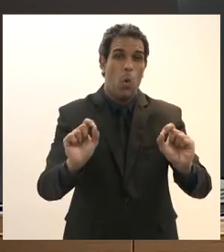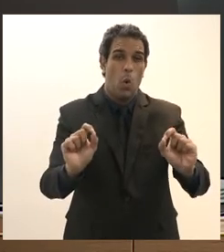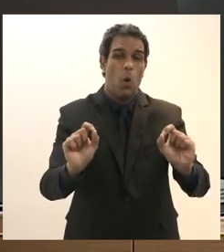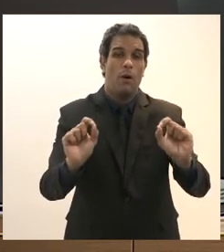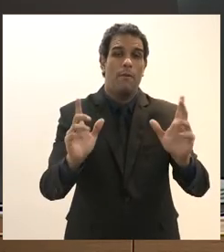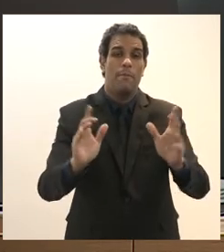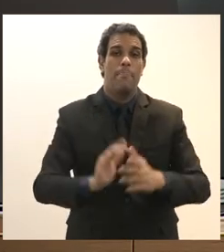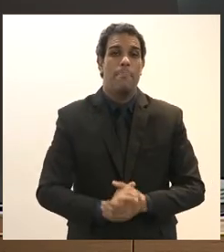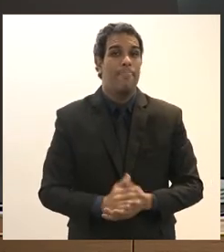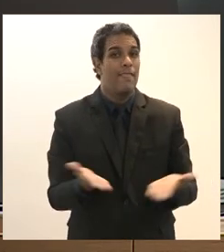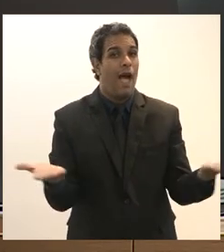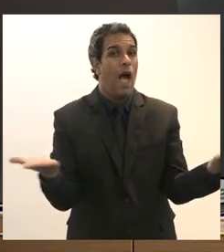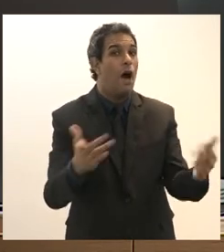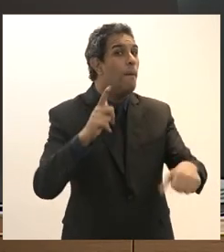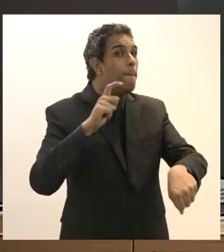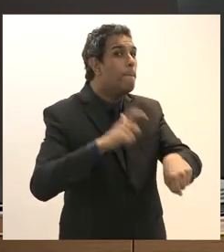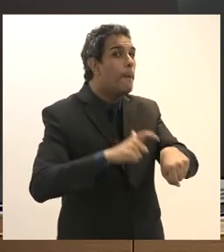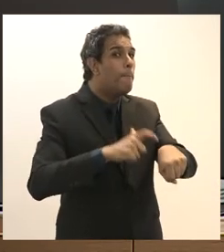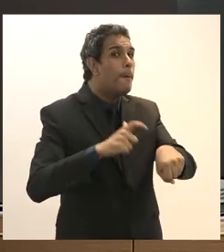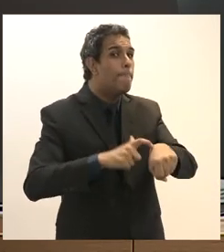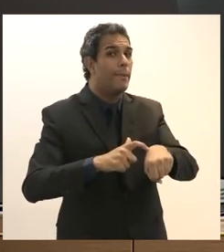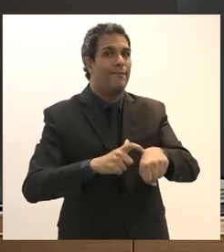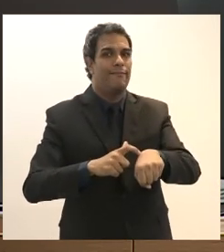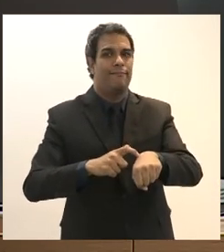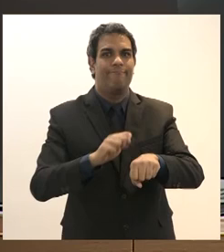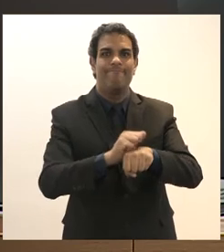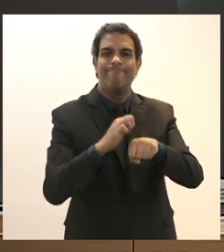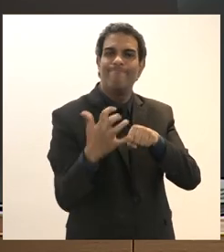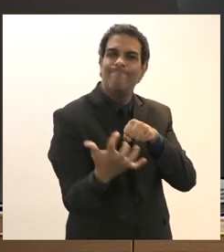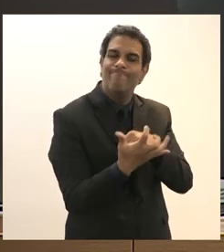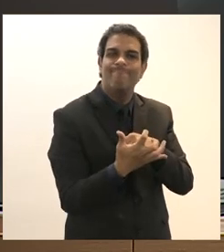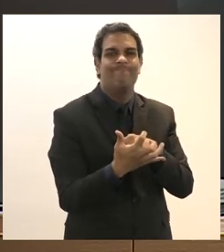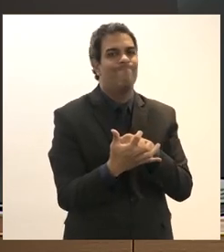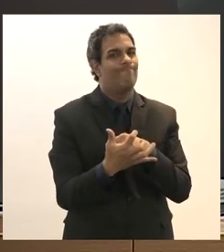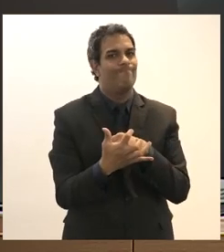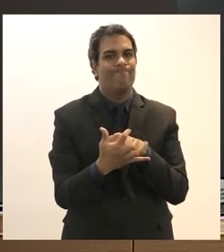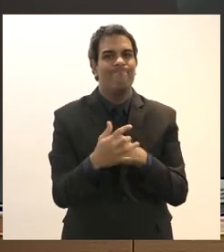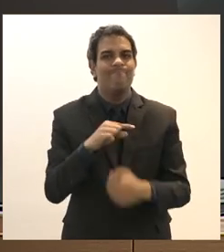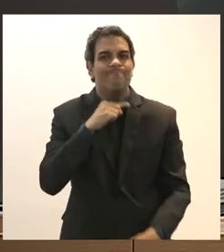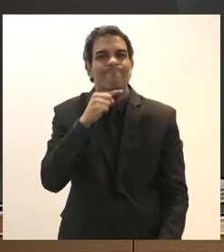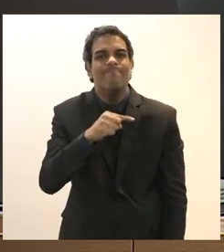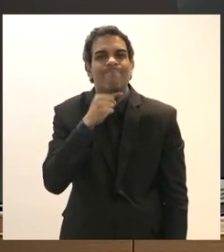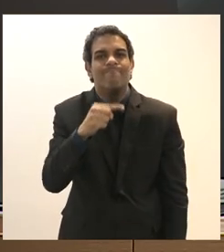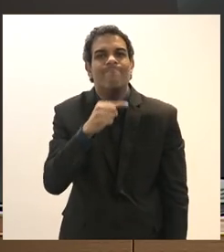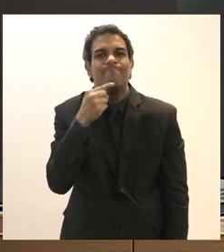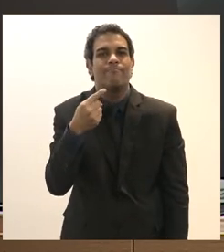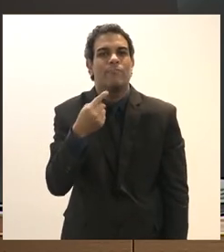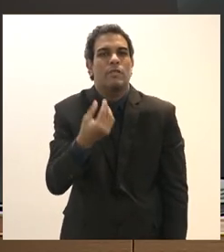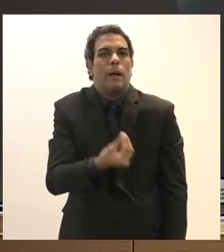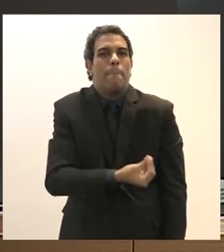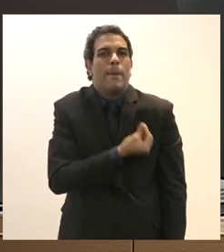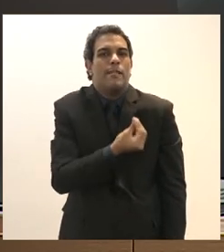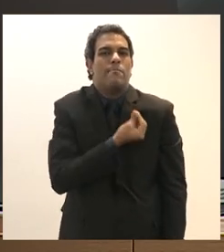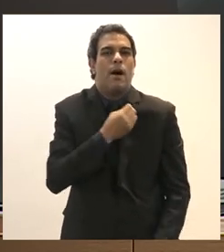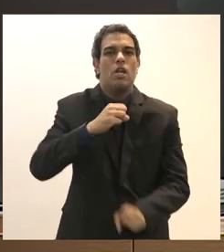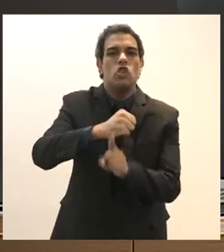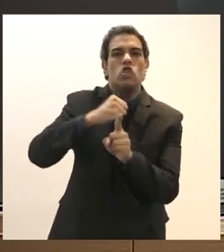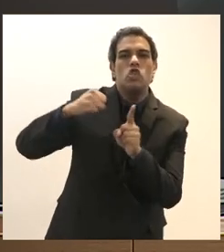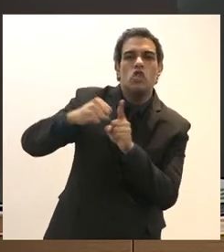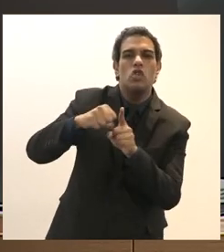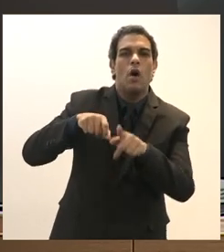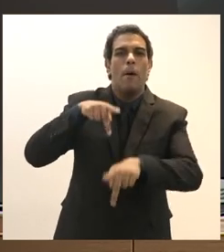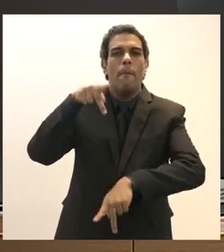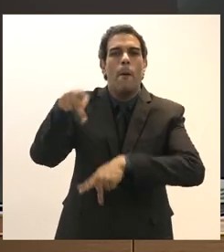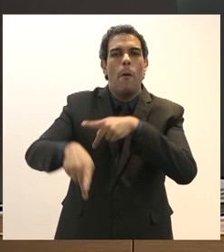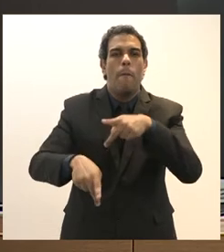do momento em plena pandemia sem a possibilidade de participação da sociedade o